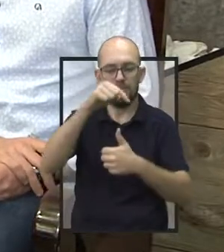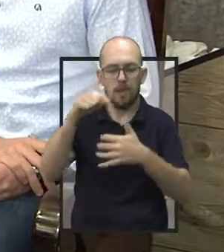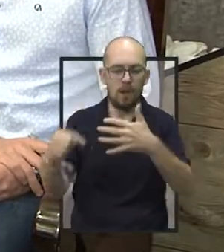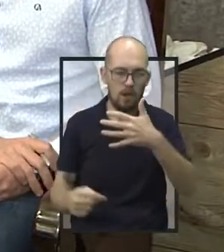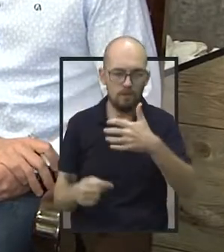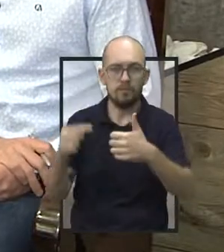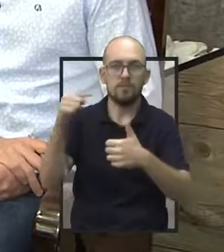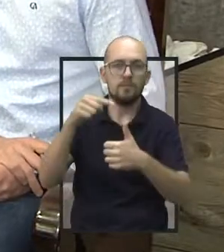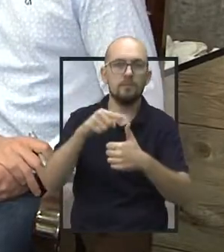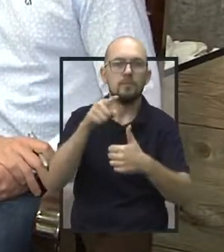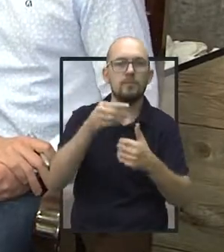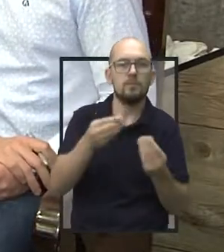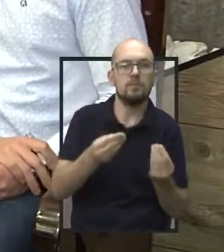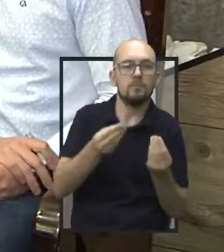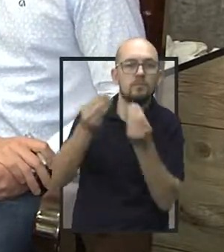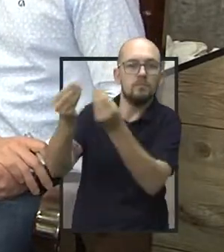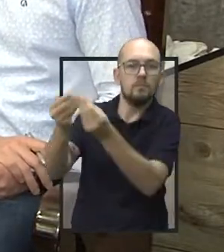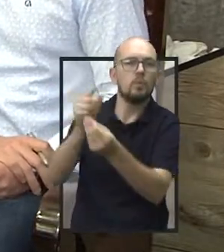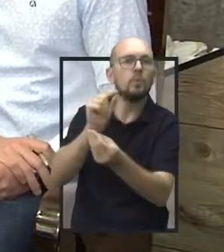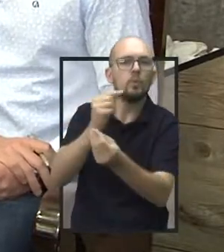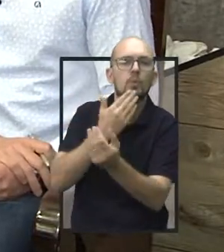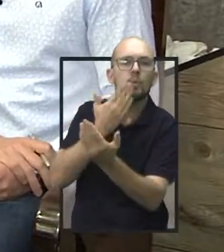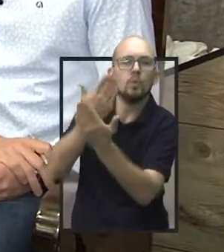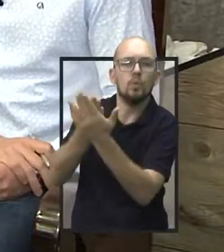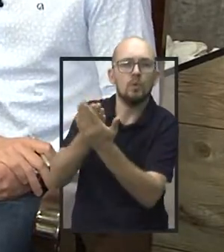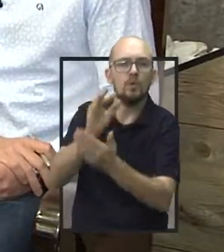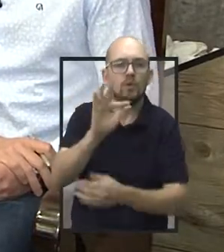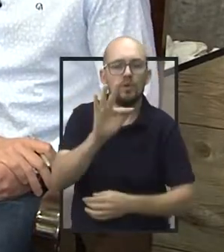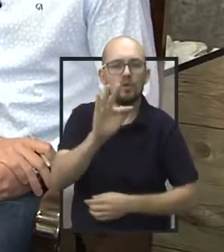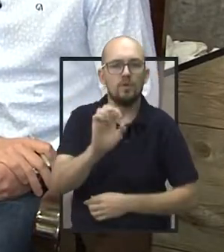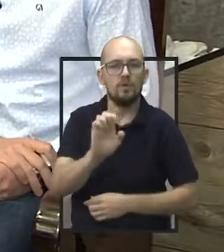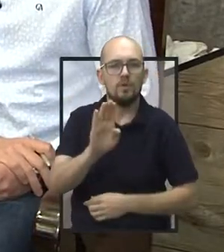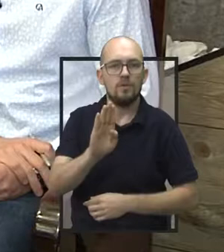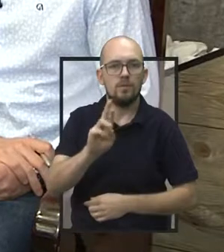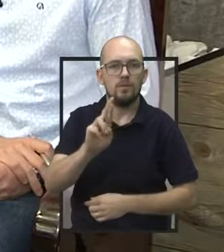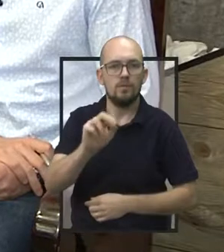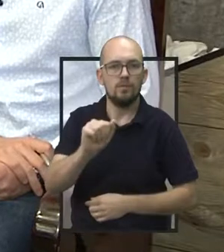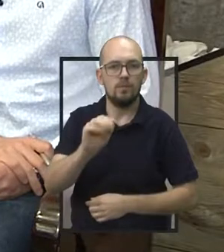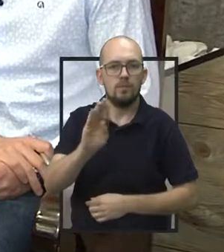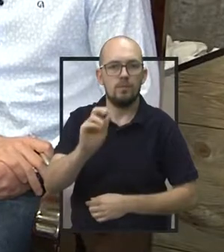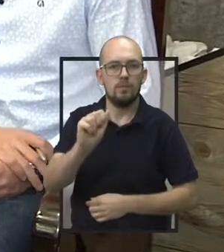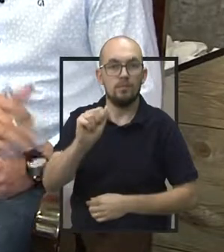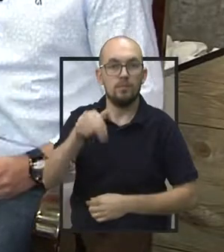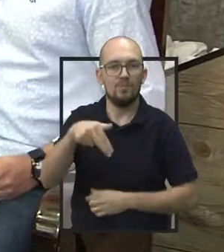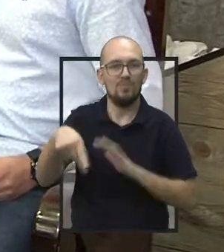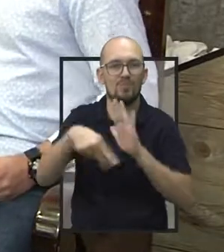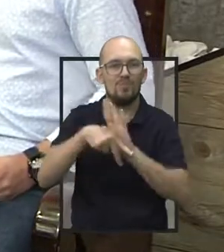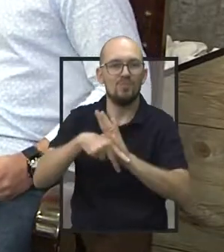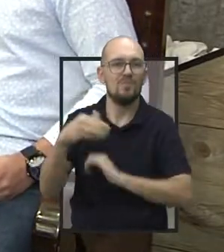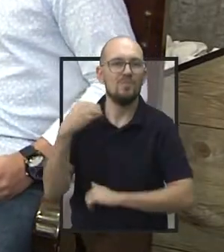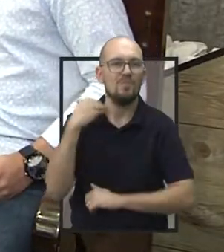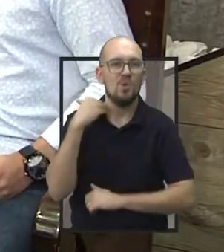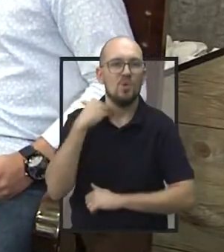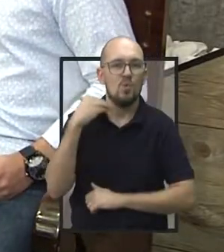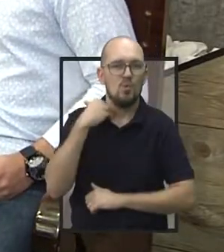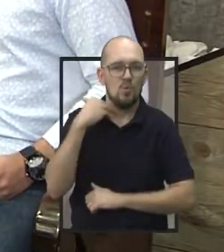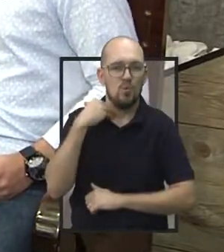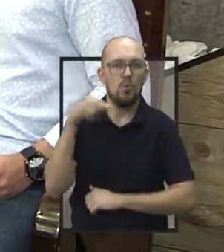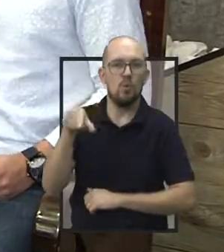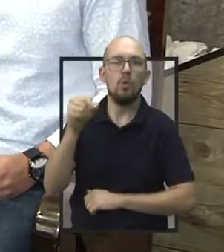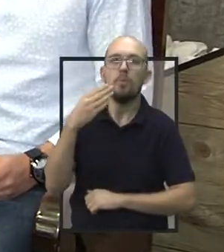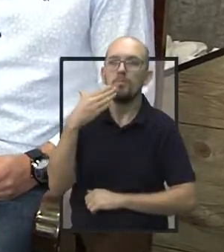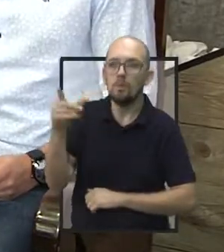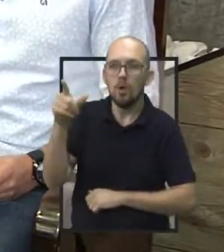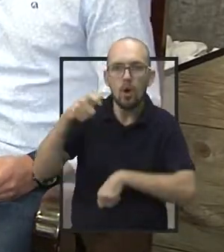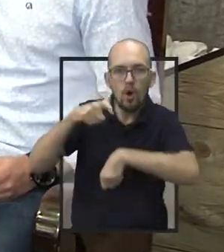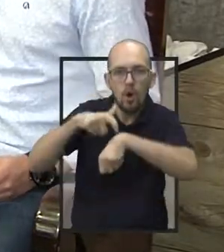endereçou a FEBRABAN, que é a Federação Brasileira dos Bancos, solicitando que eles estendam o horário de atendimento